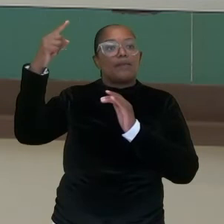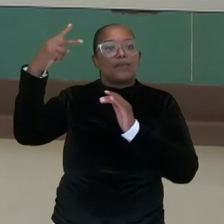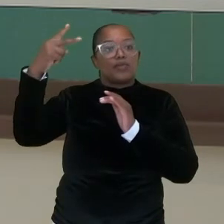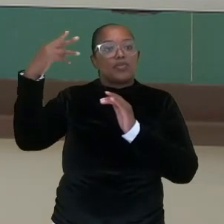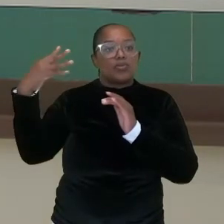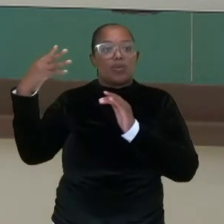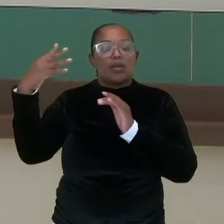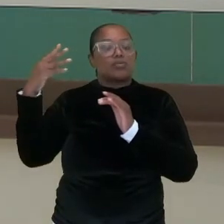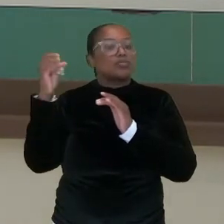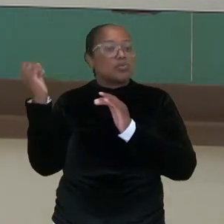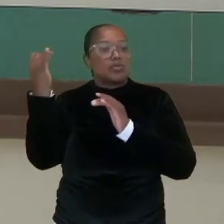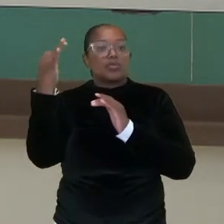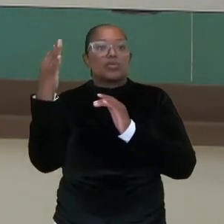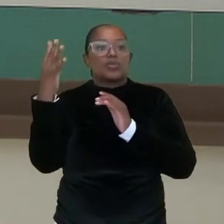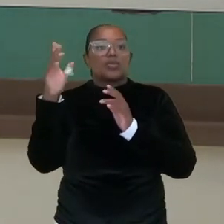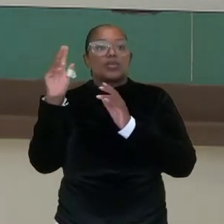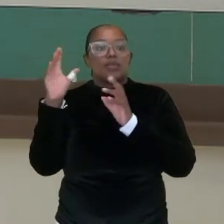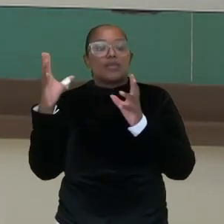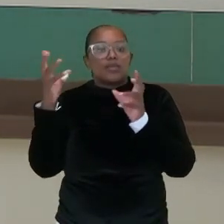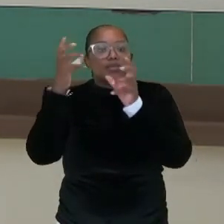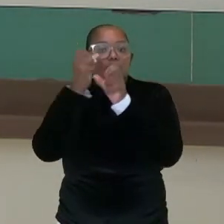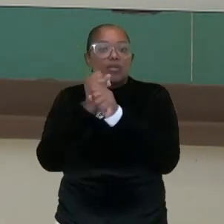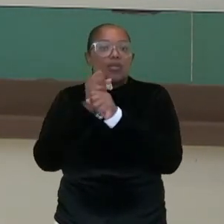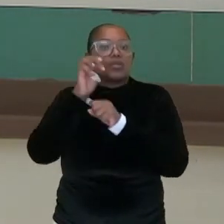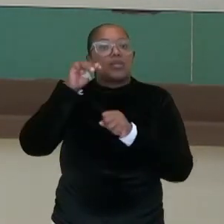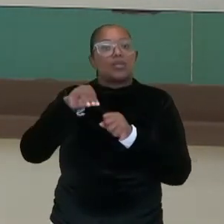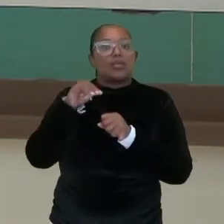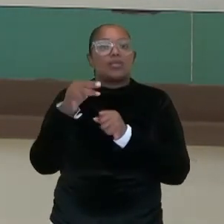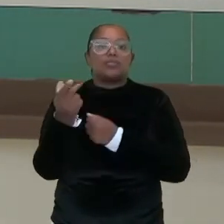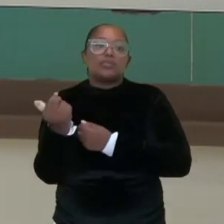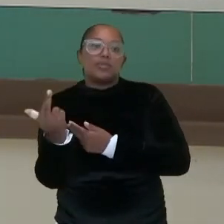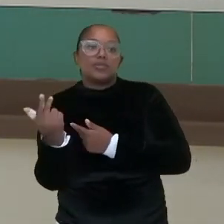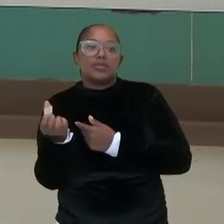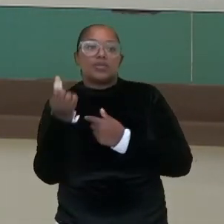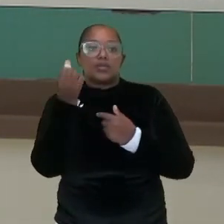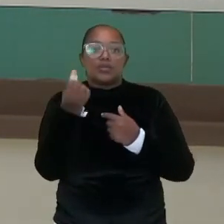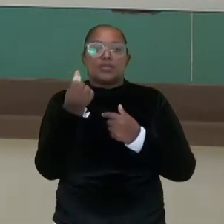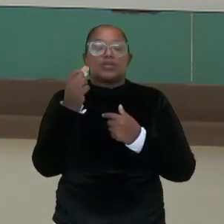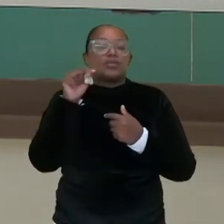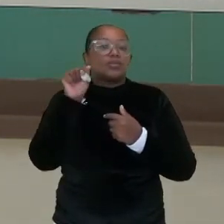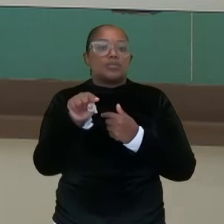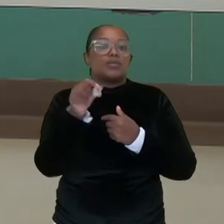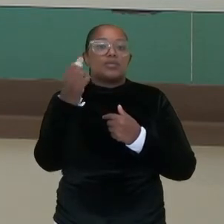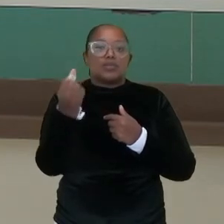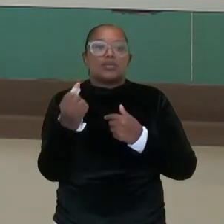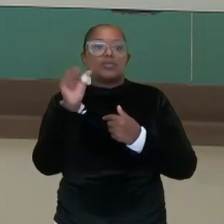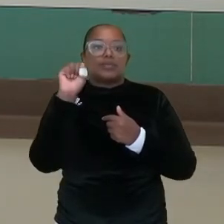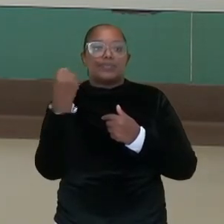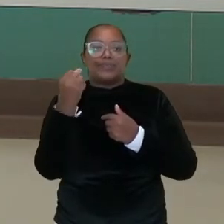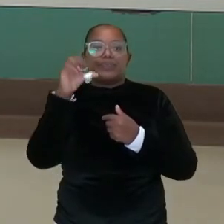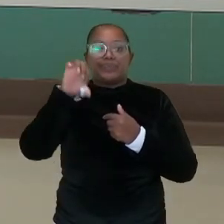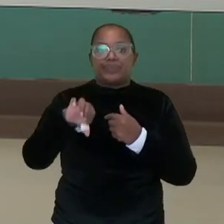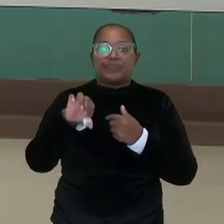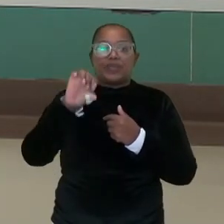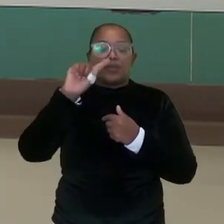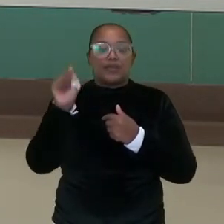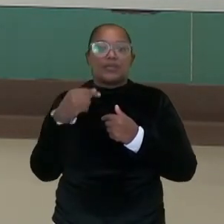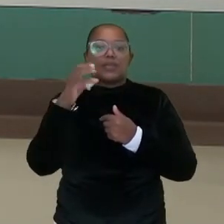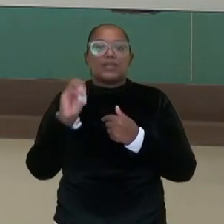número que a gente multiplica pelo R$ 5.000 e resulta no montante de R$.689,01.